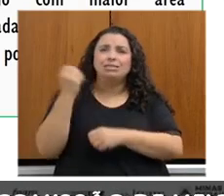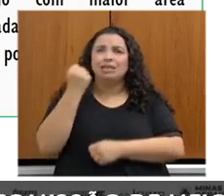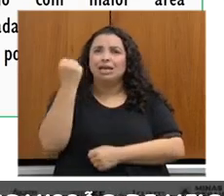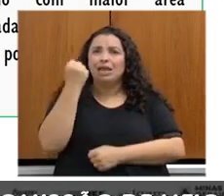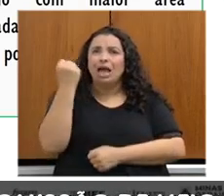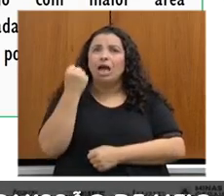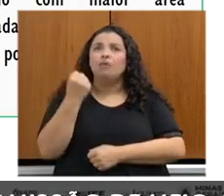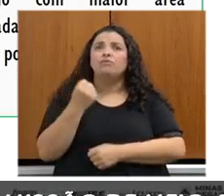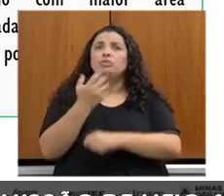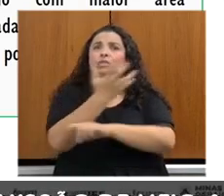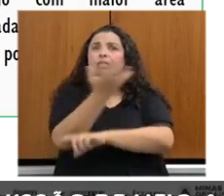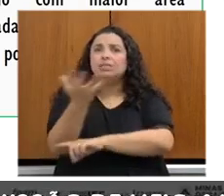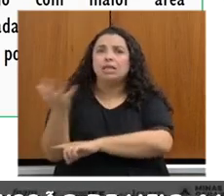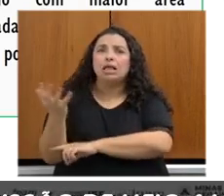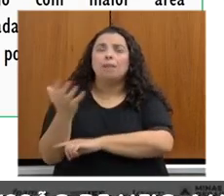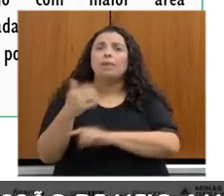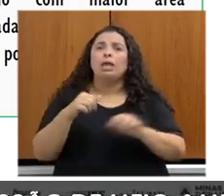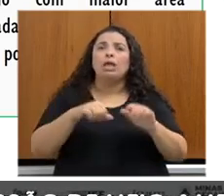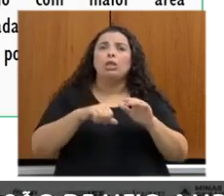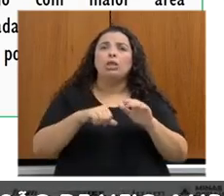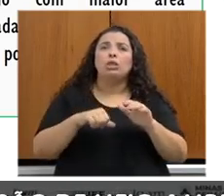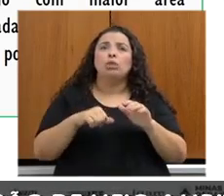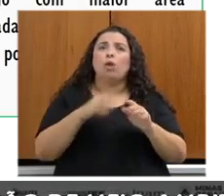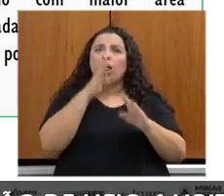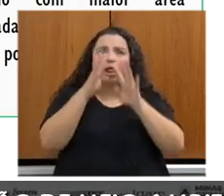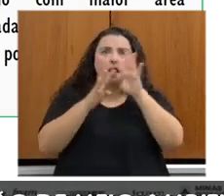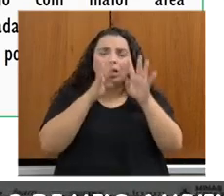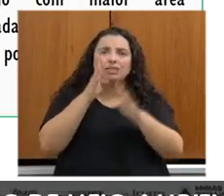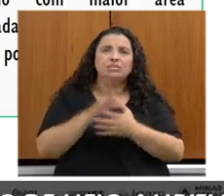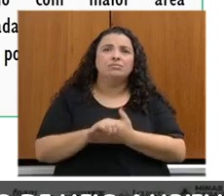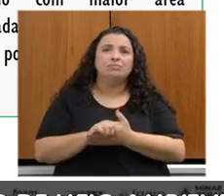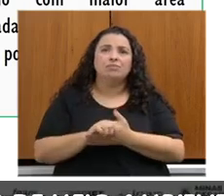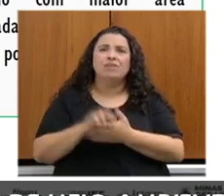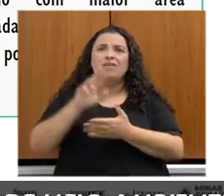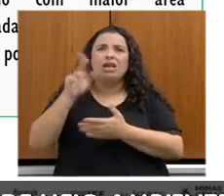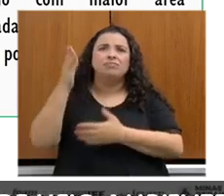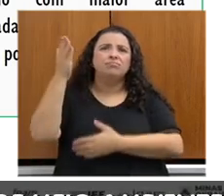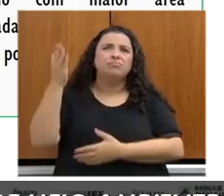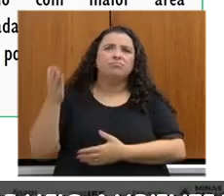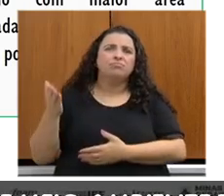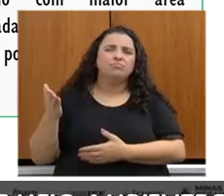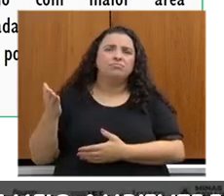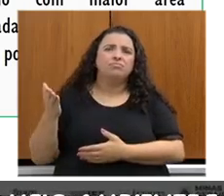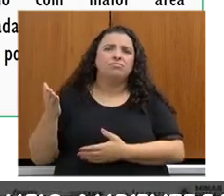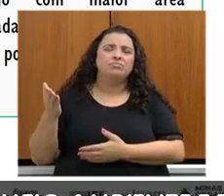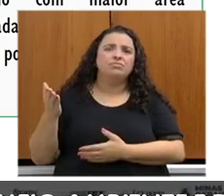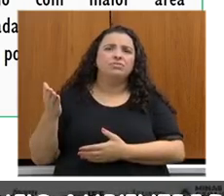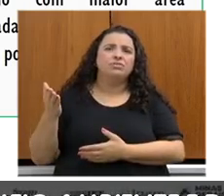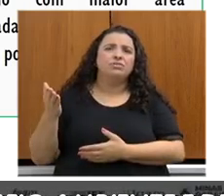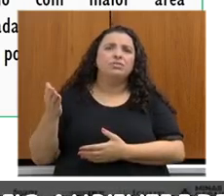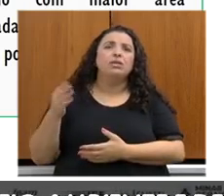no estado de Minas Gerais, João Pinheiro, Unaí, Buritizeiro e Arinos, são os principais